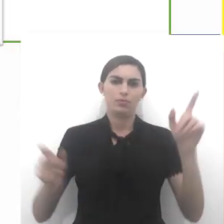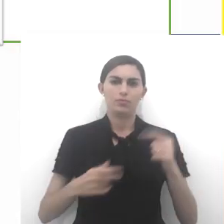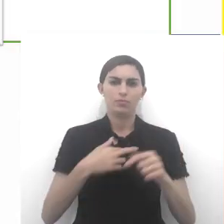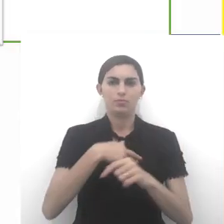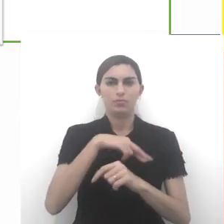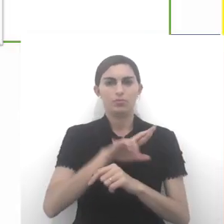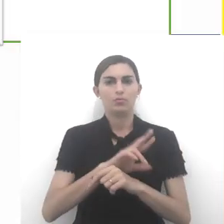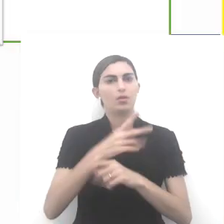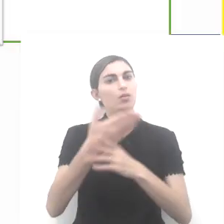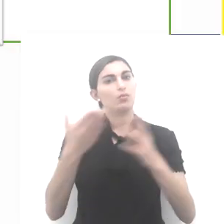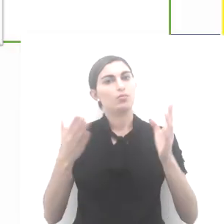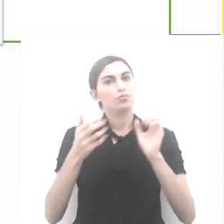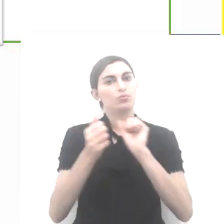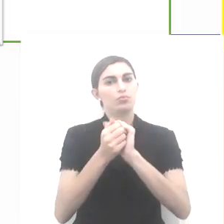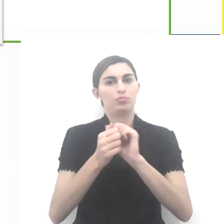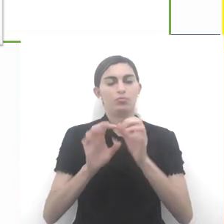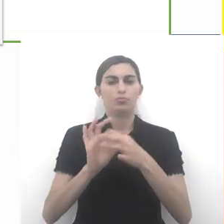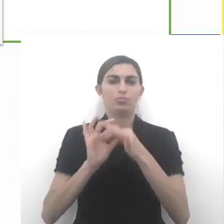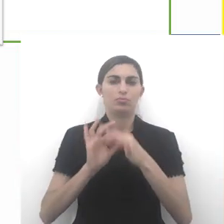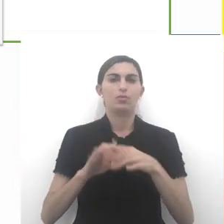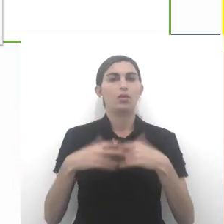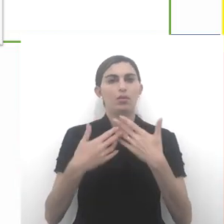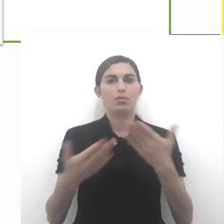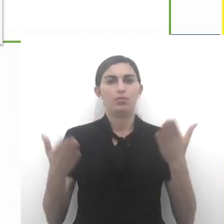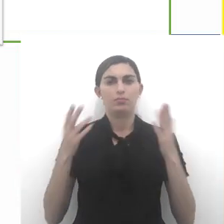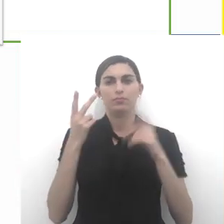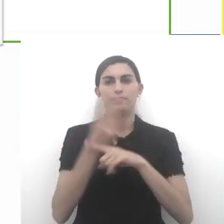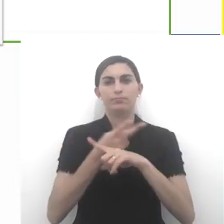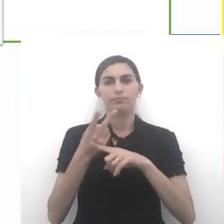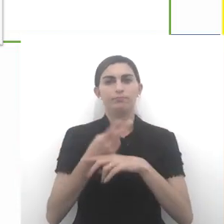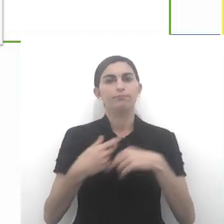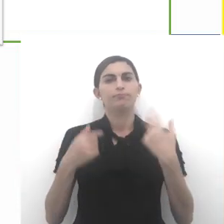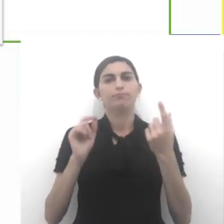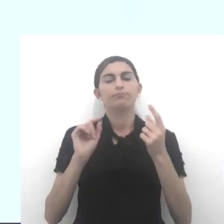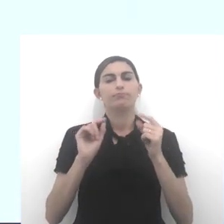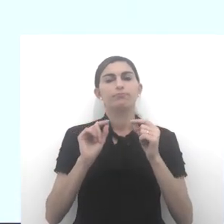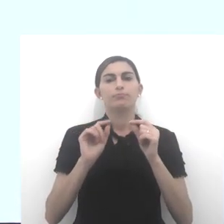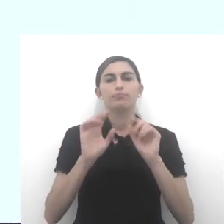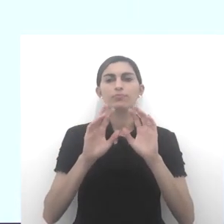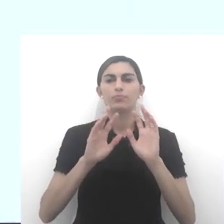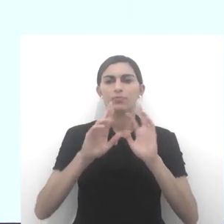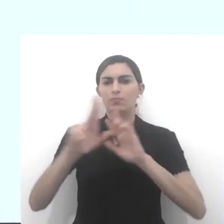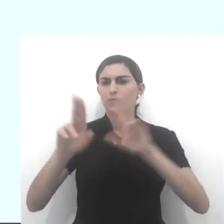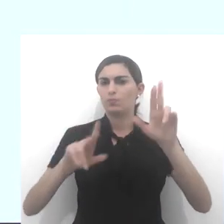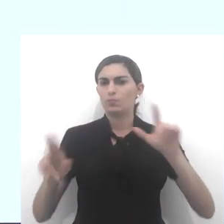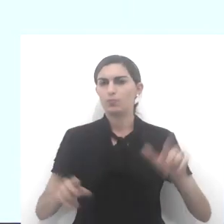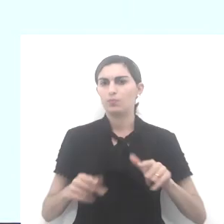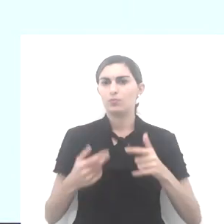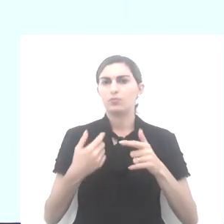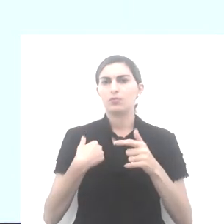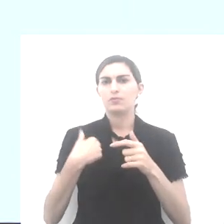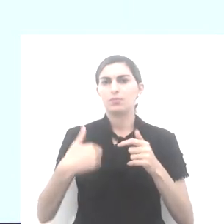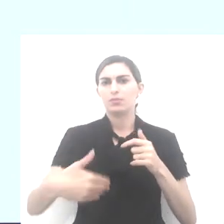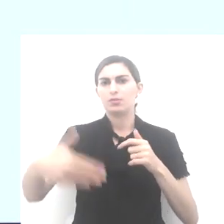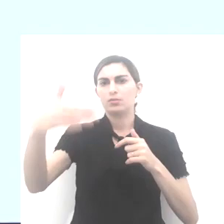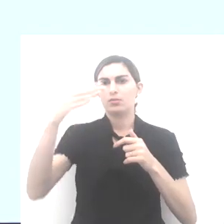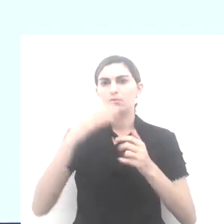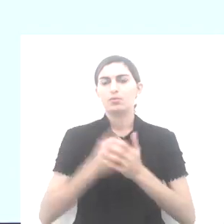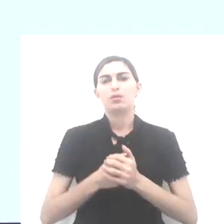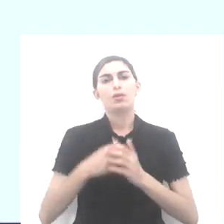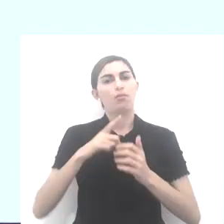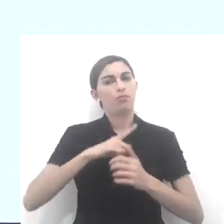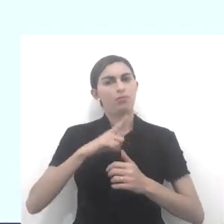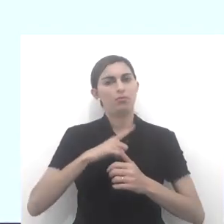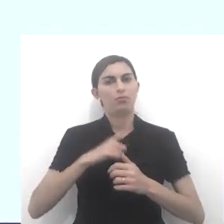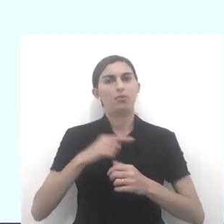religiões. E eles estão juntos. Então, é isso. É a busca pela unidade na pluralidade. Vamos adiante aqui.